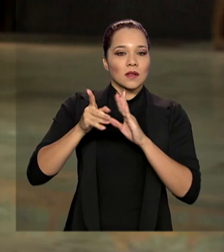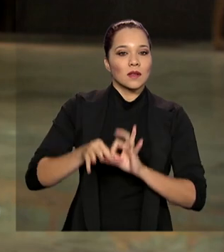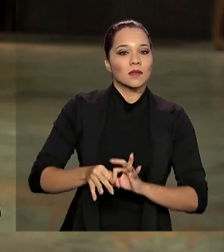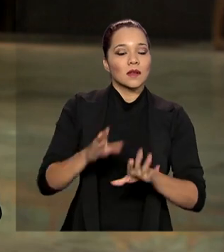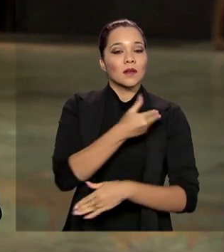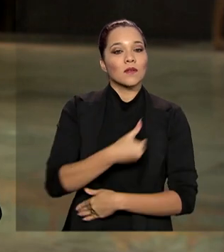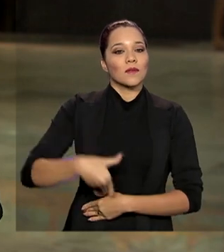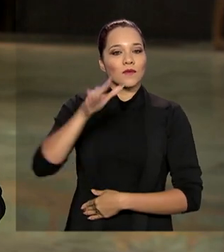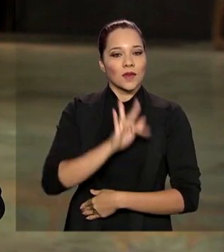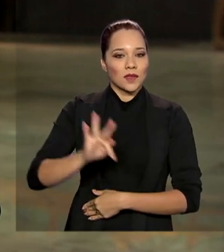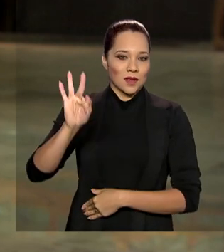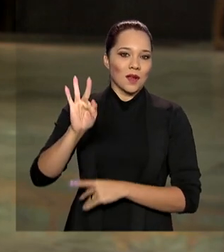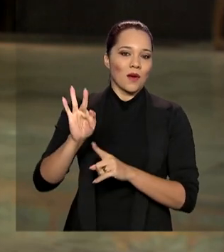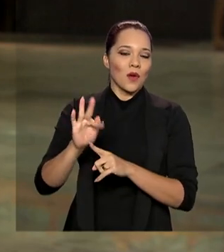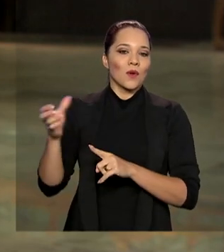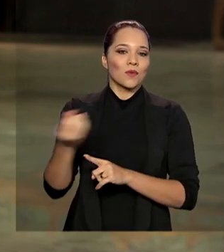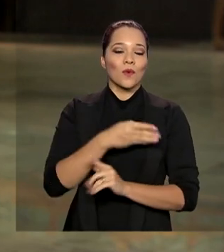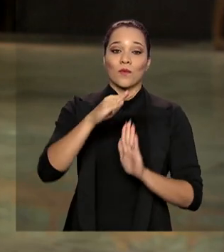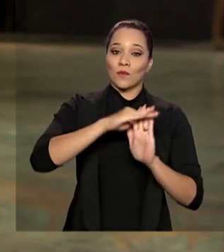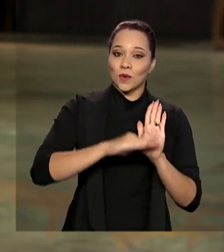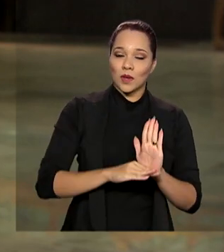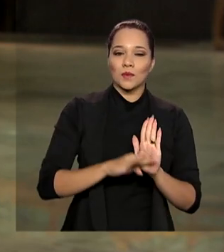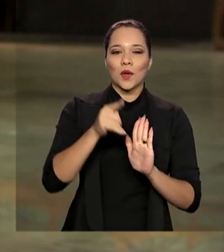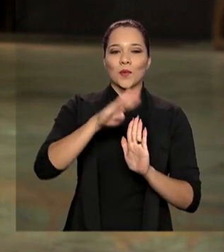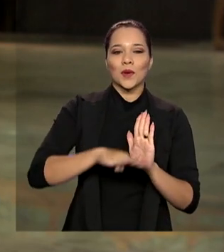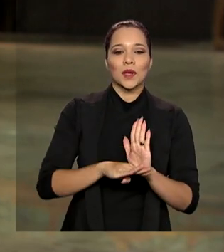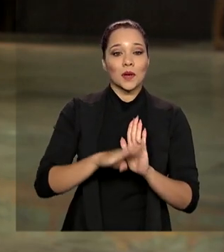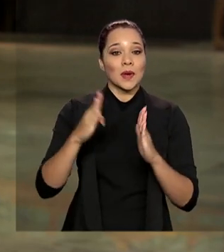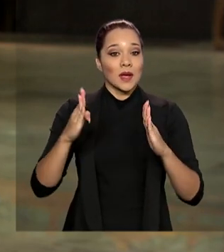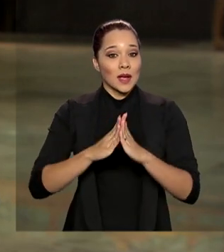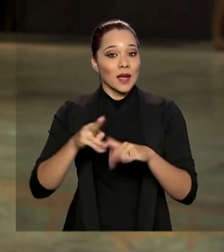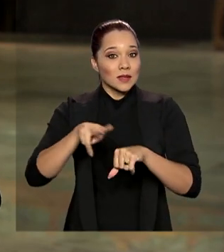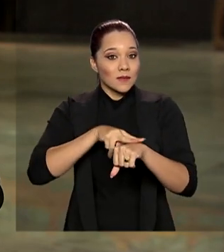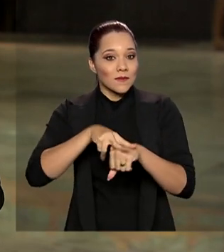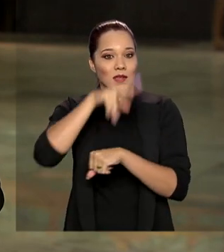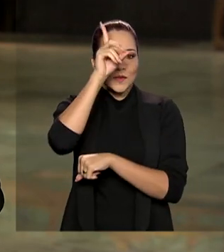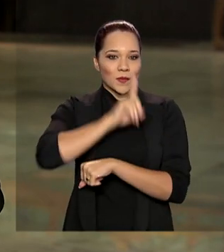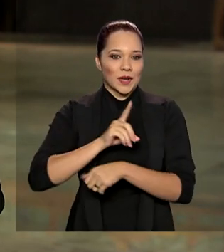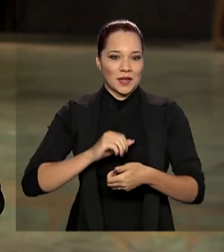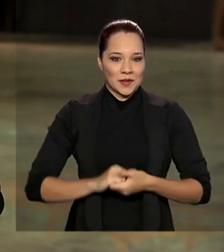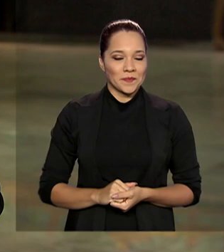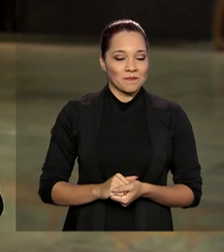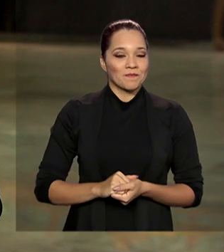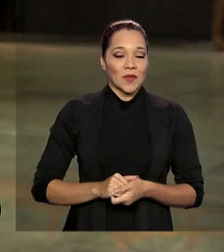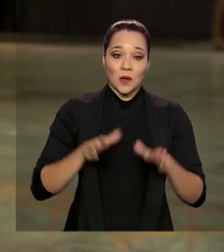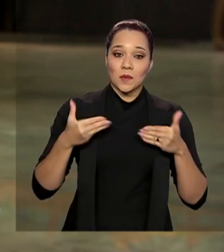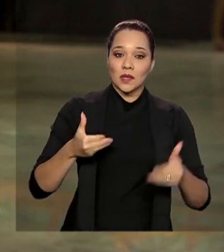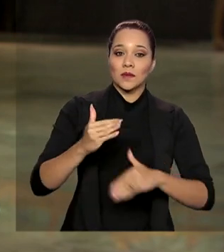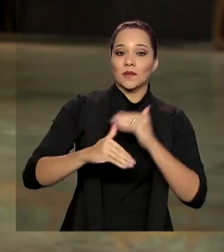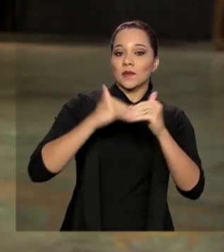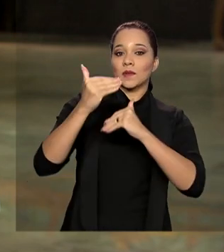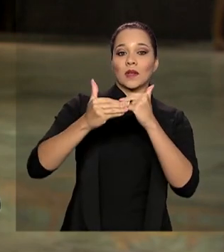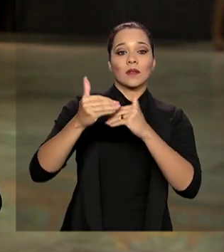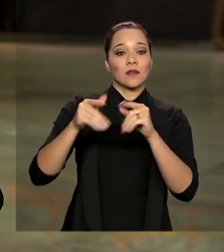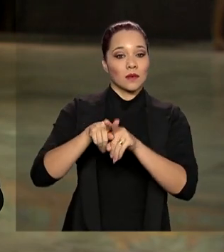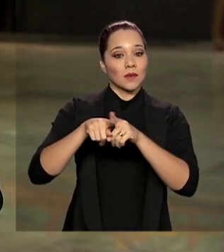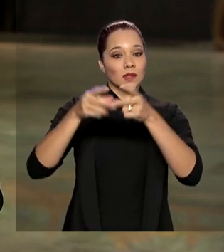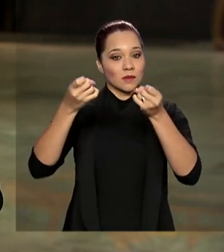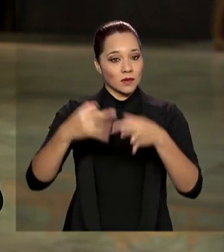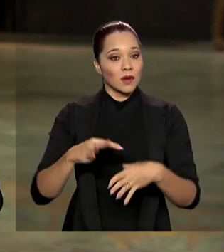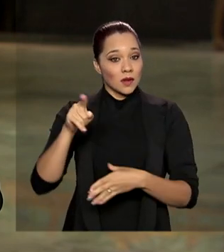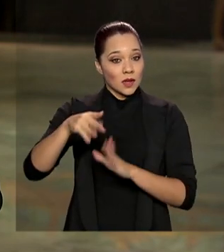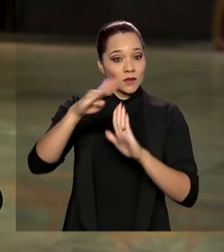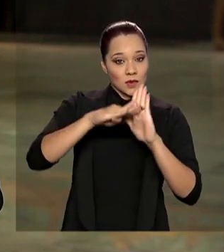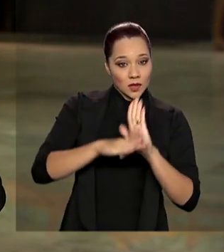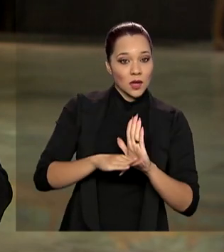federal em breve um novo programa, o programa Casa Verde Amarela. E segundo o Ministério do Desenvolvimento Regional, esse